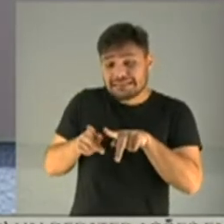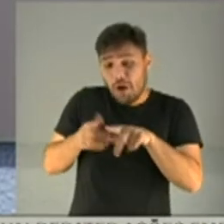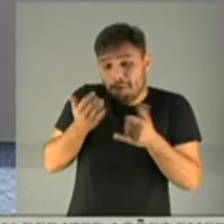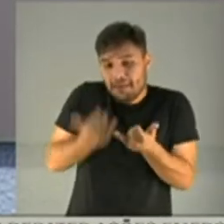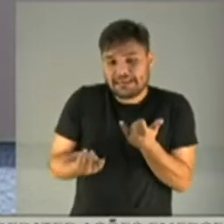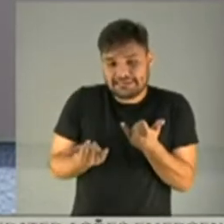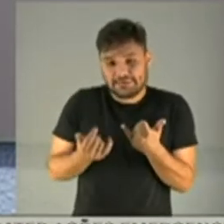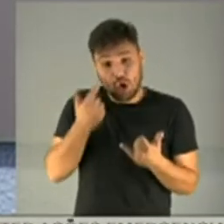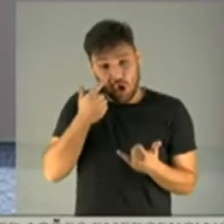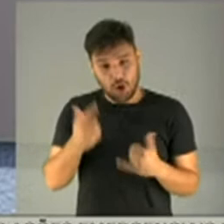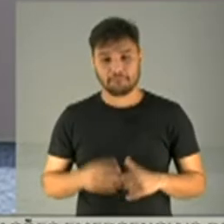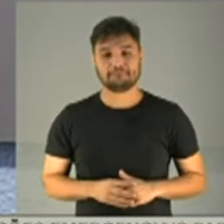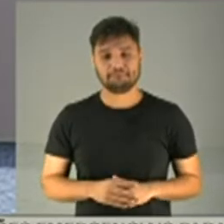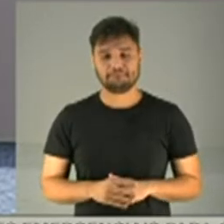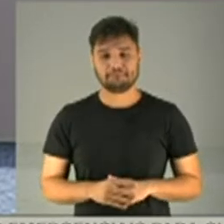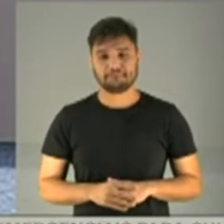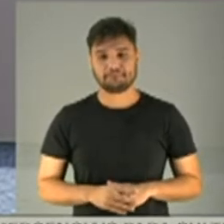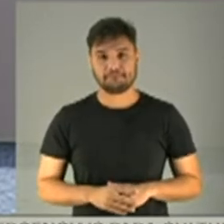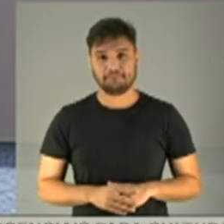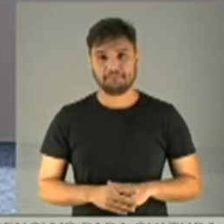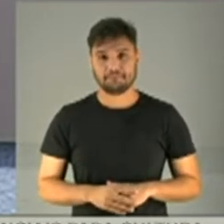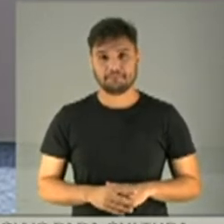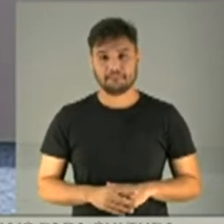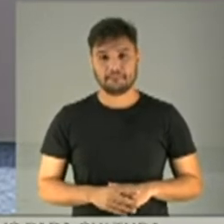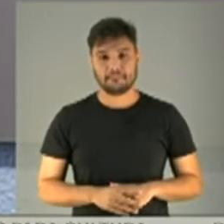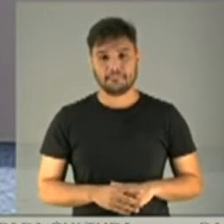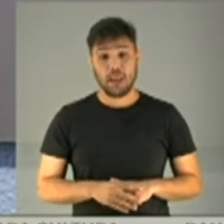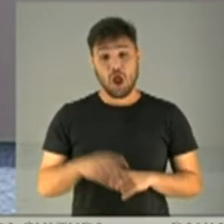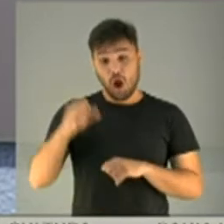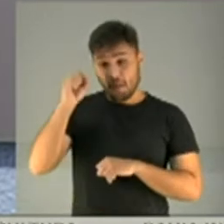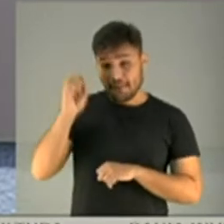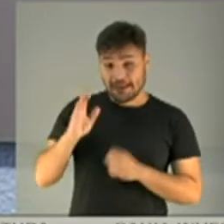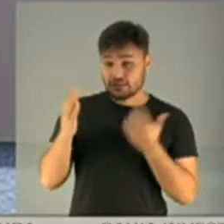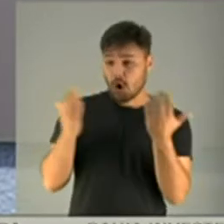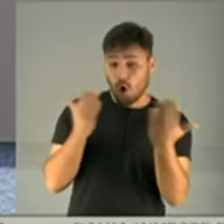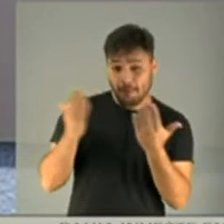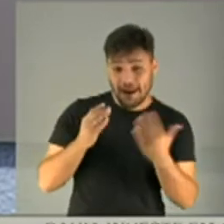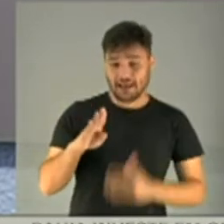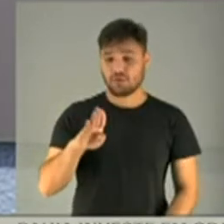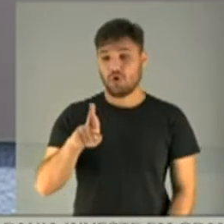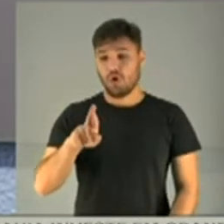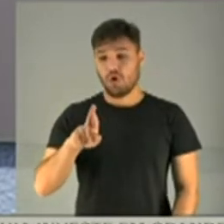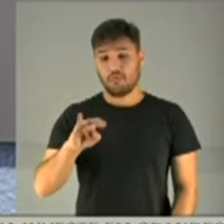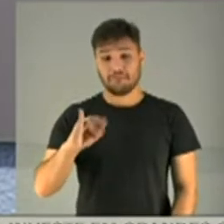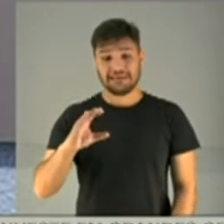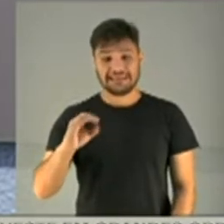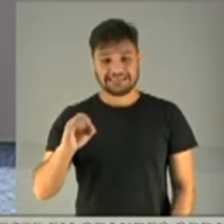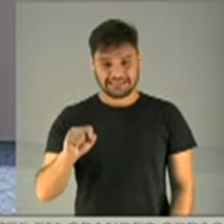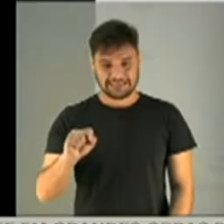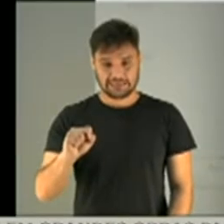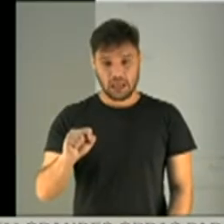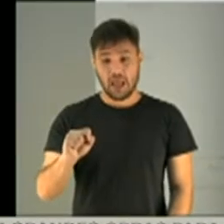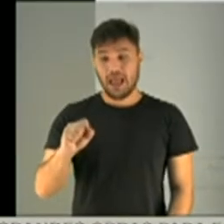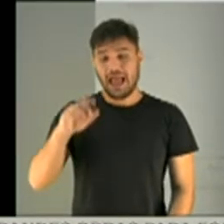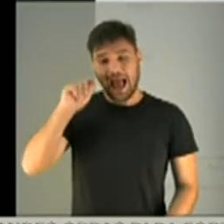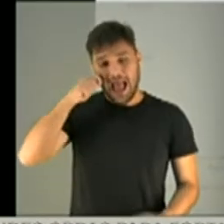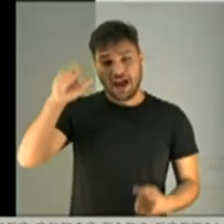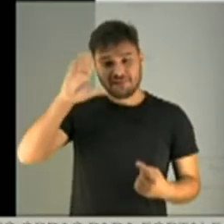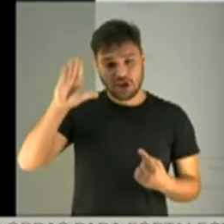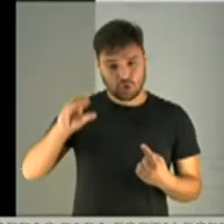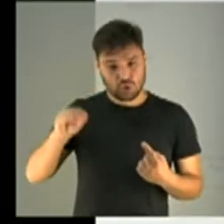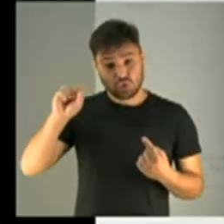Próximo, por favor. E aqui está o Brasil comparado com os BRICS. África do Sul,